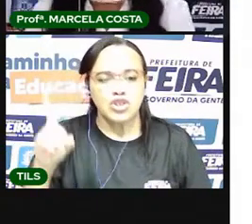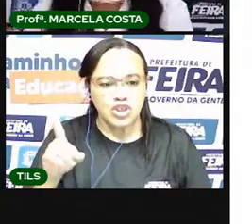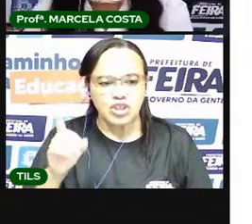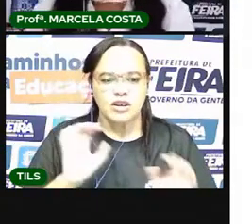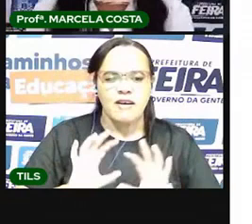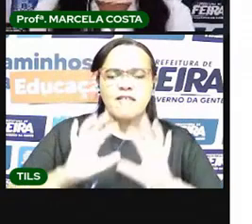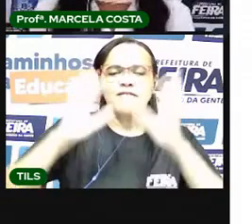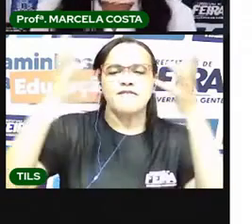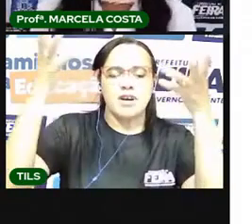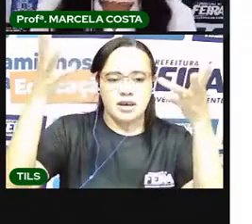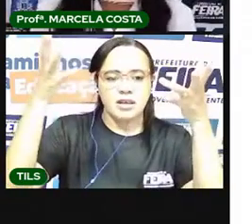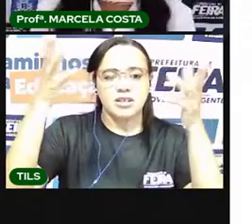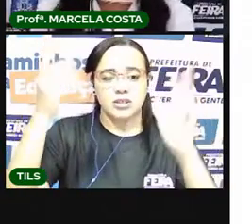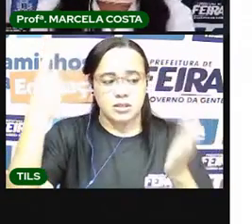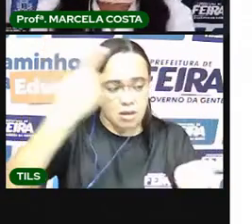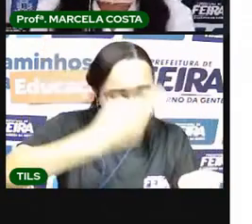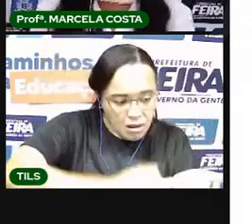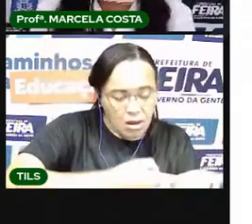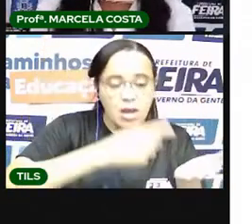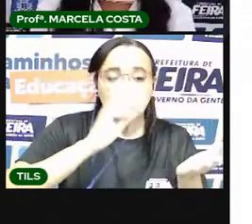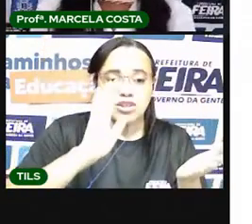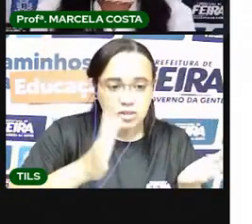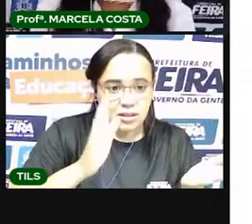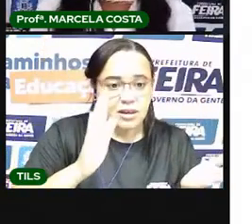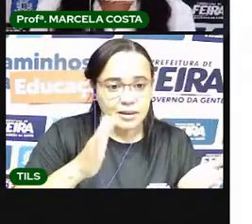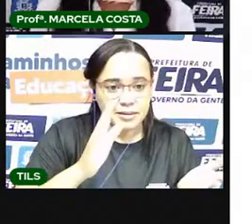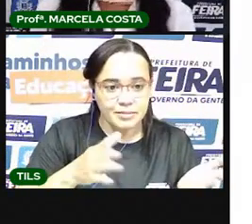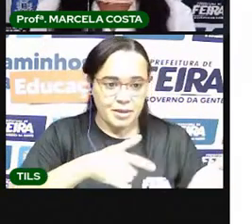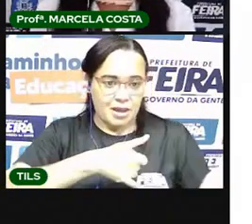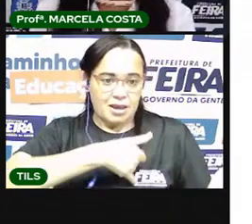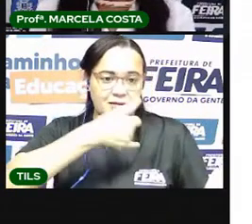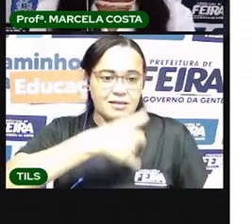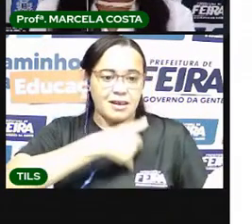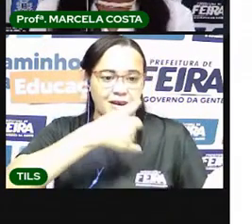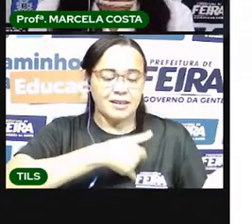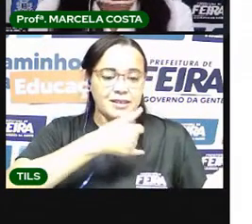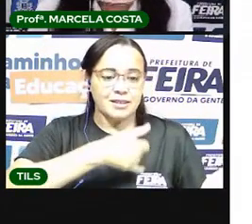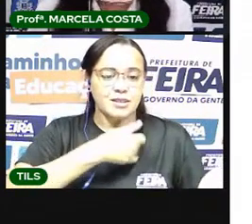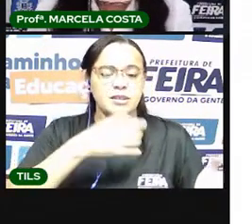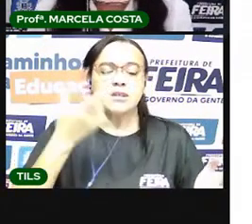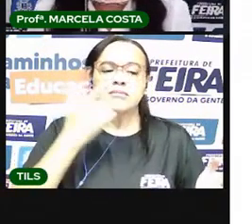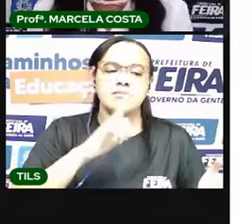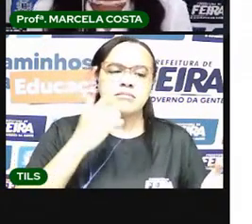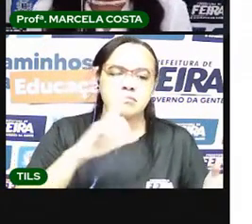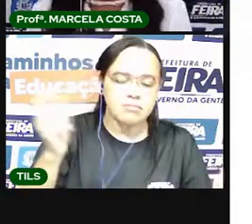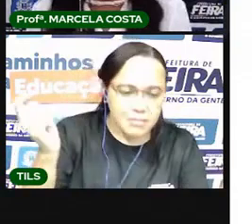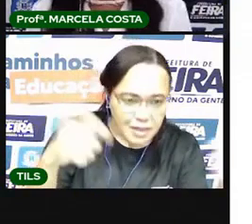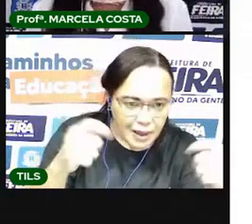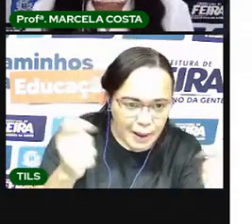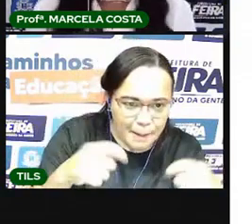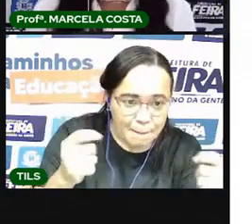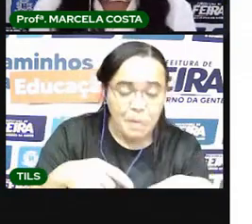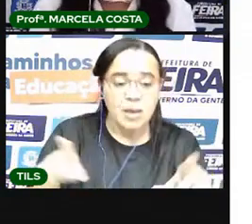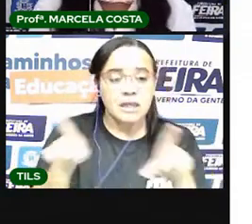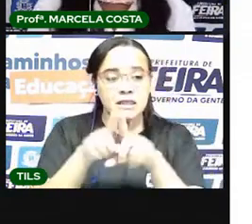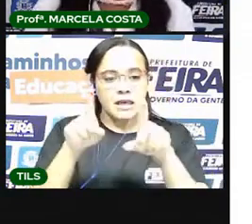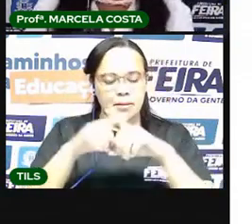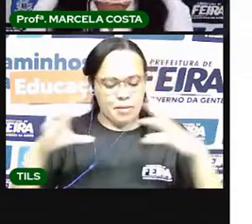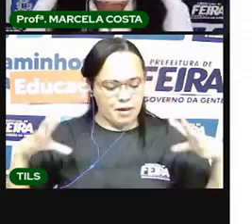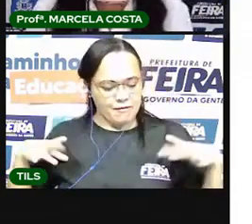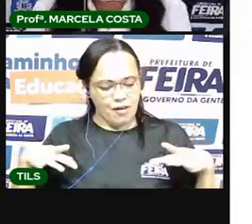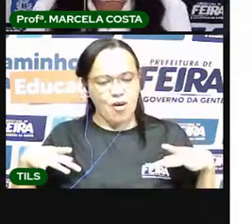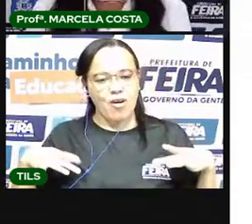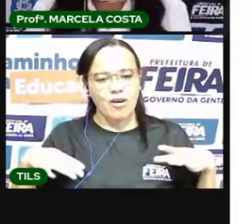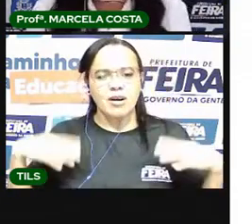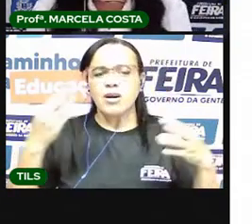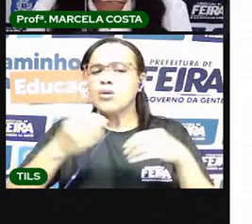festinha que está marcada, do coleguinha. A gente consegue saber quando vai ser as férias, porque a gente vai lá e